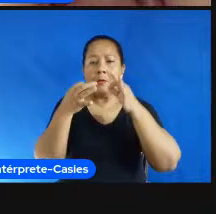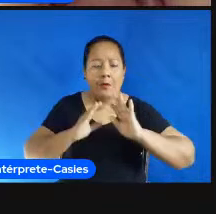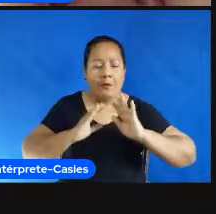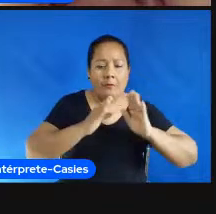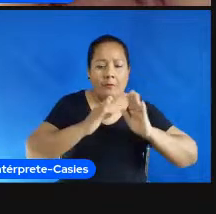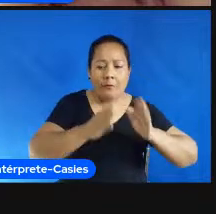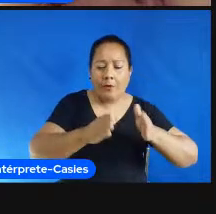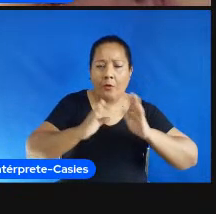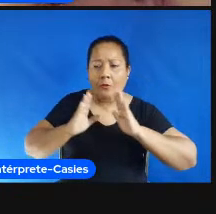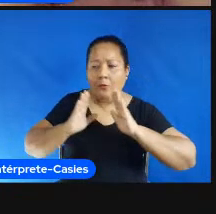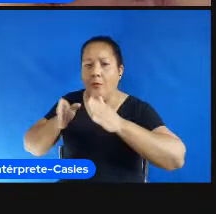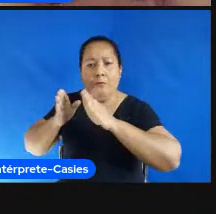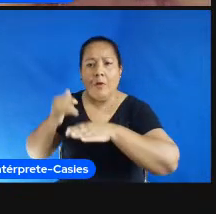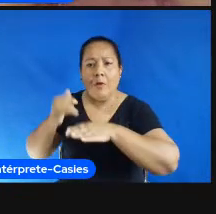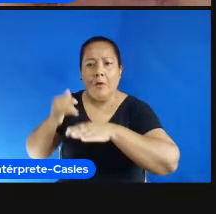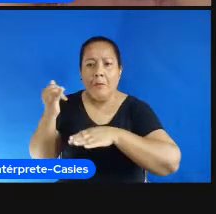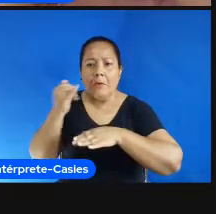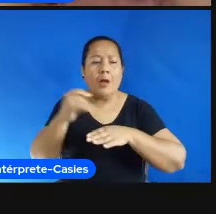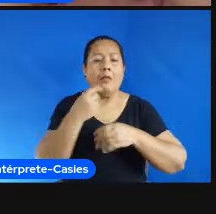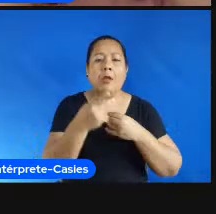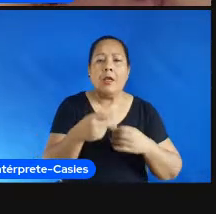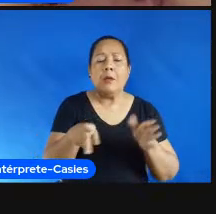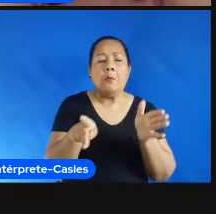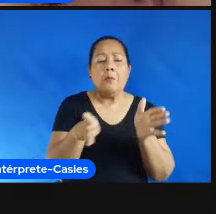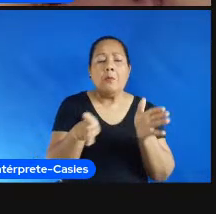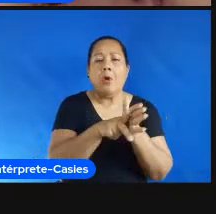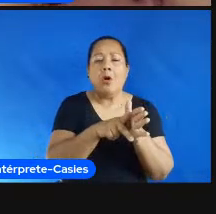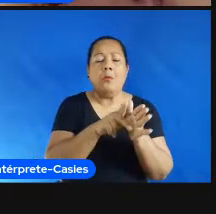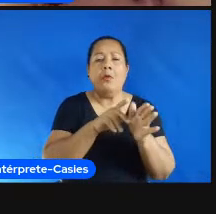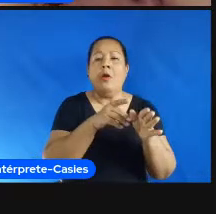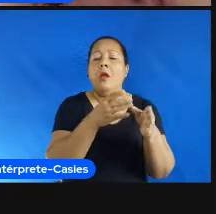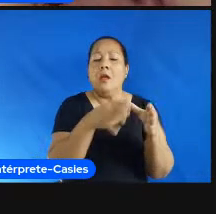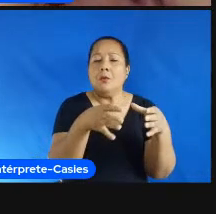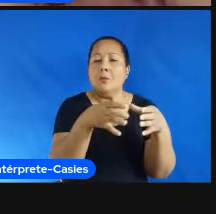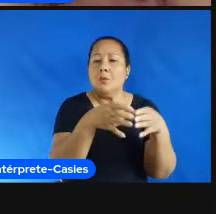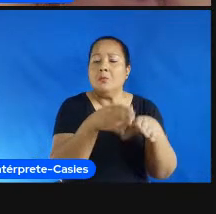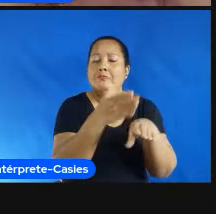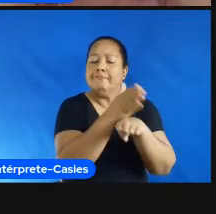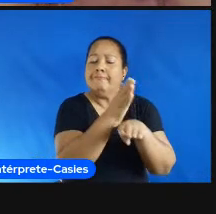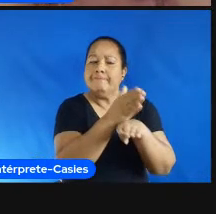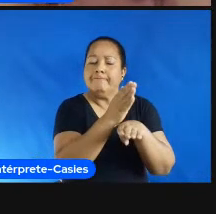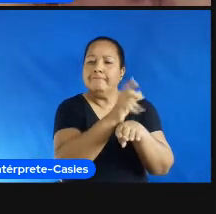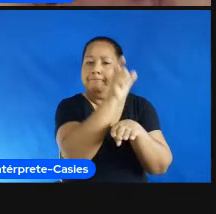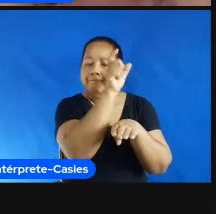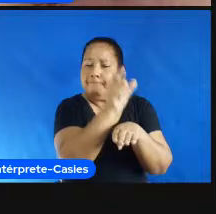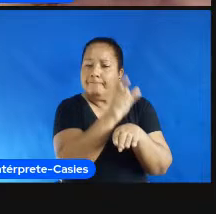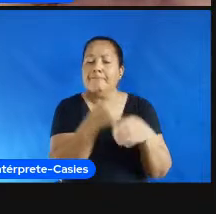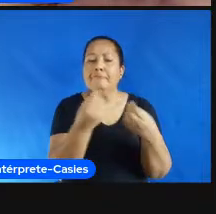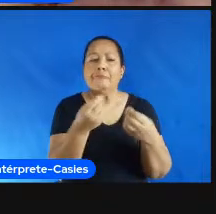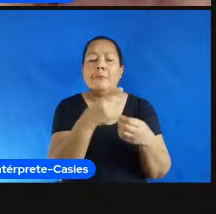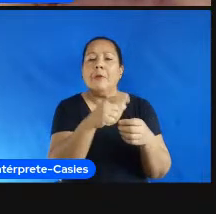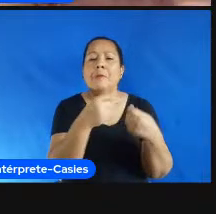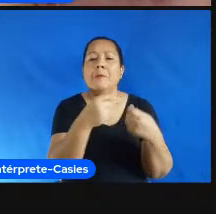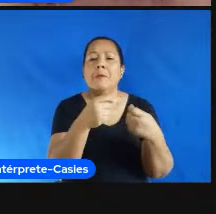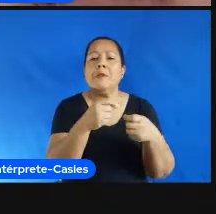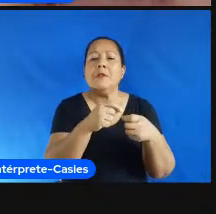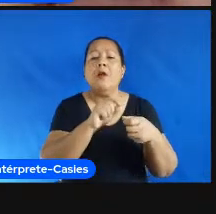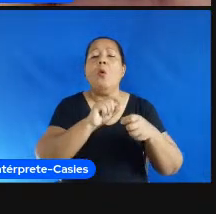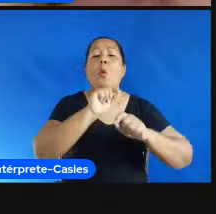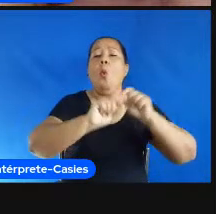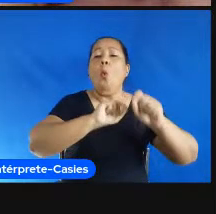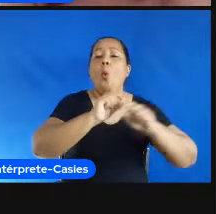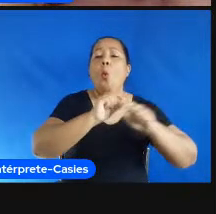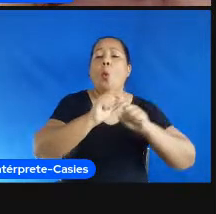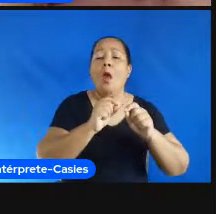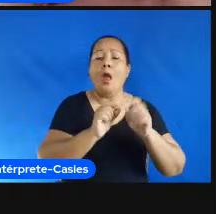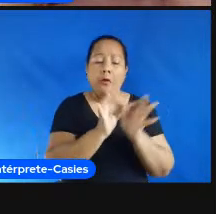histórico cultural qual seria a intenção de oferecer nesse referencial qual seria a ação né como é que eu organizo o que que